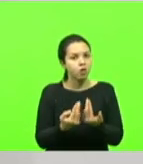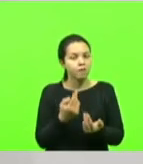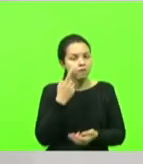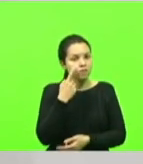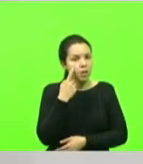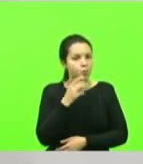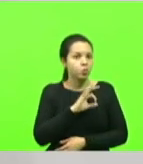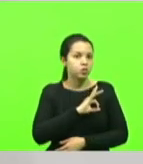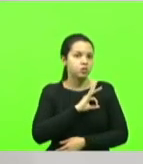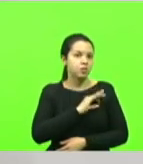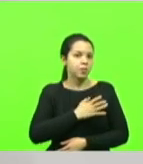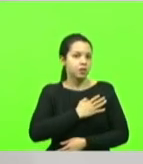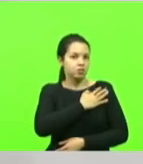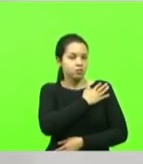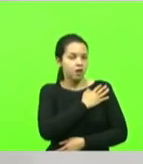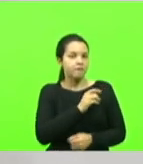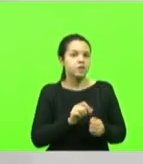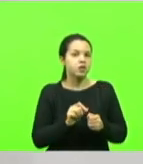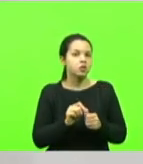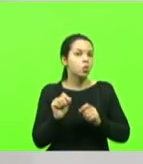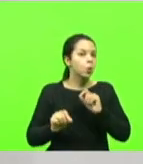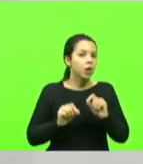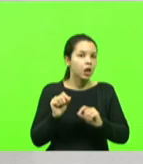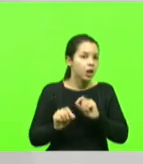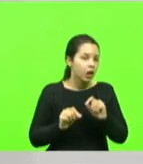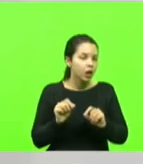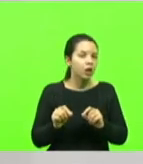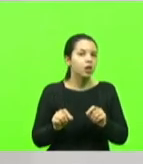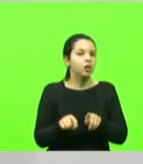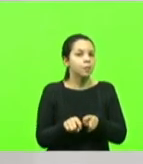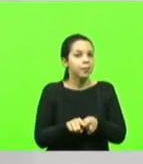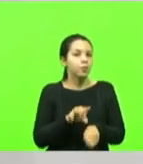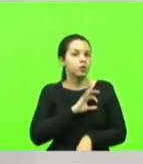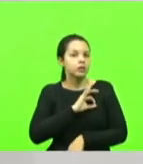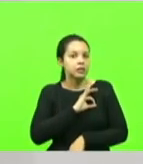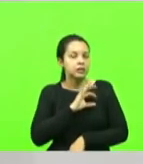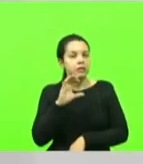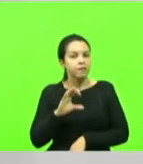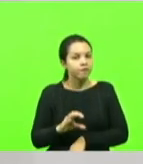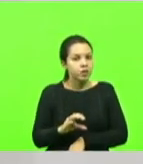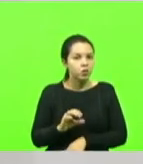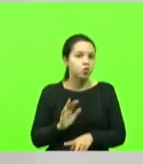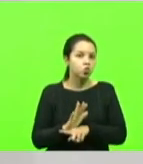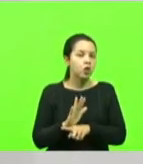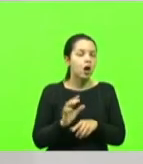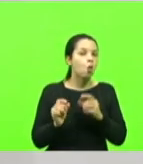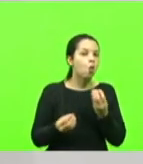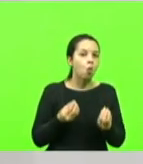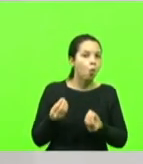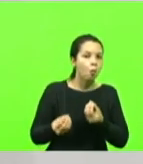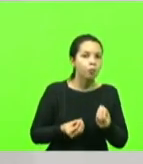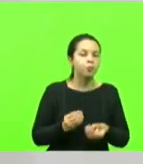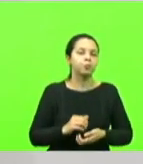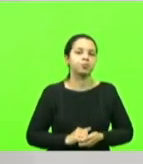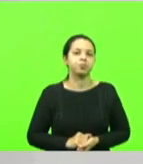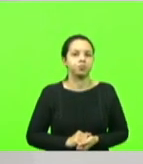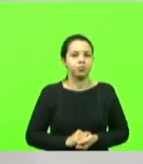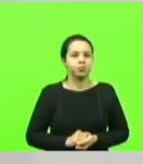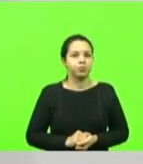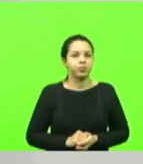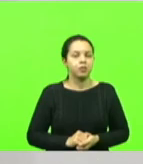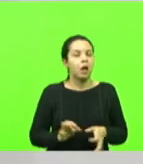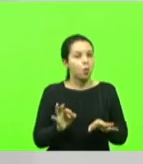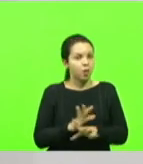militar pode fazer e o que a polícia civil pode fazer. Para complementar essa minha conversa, vou dizer a